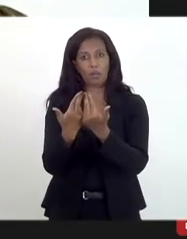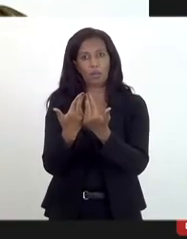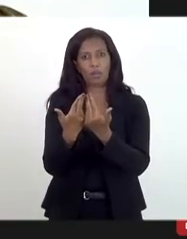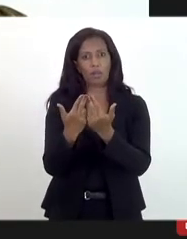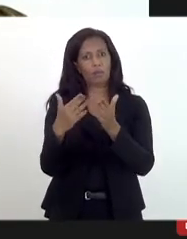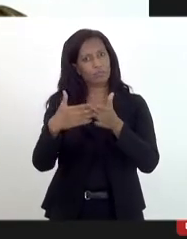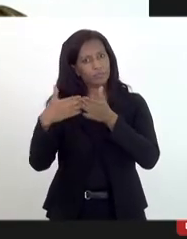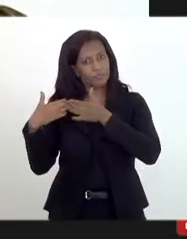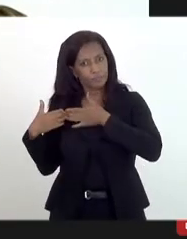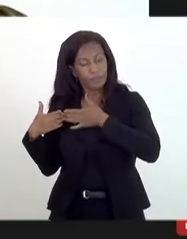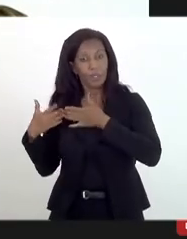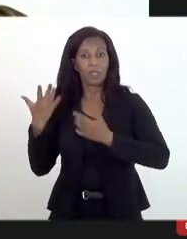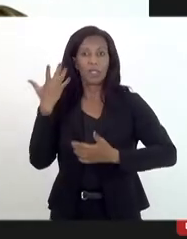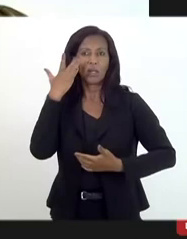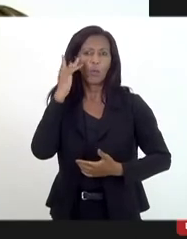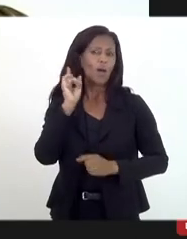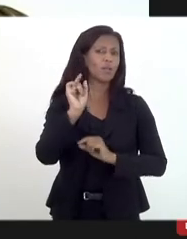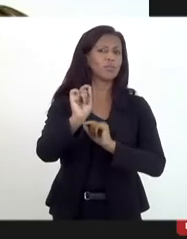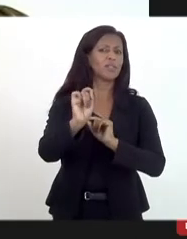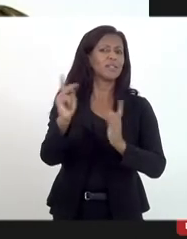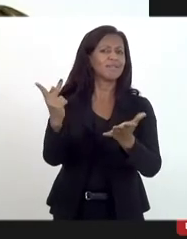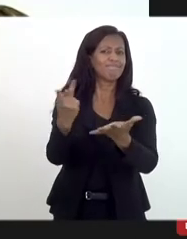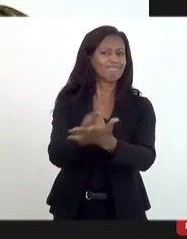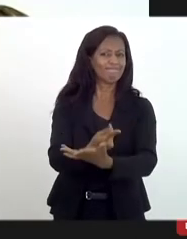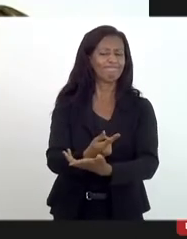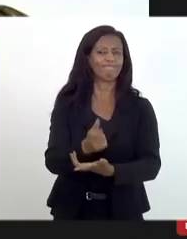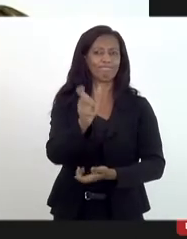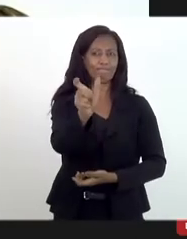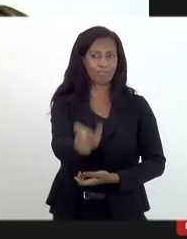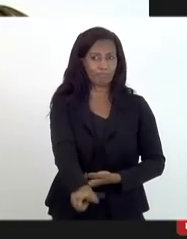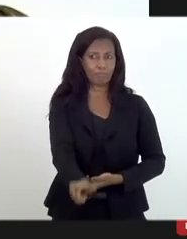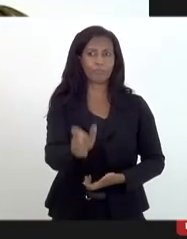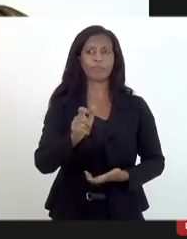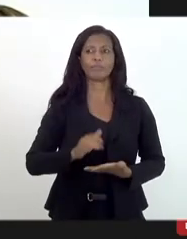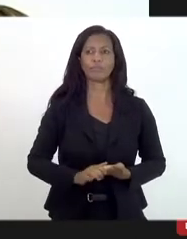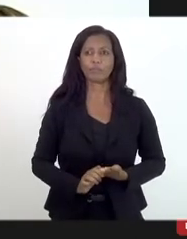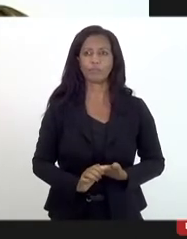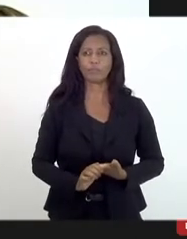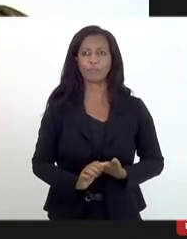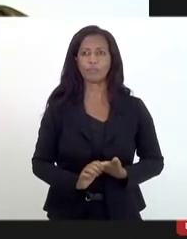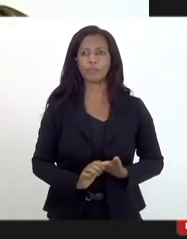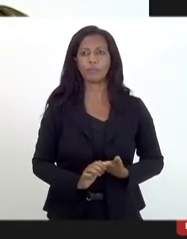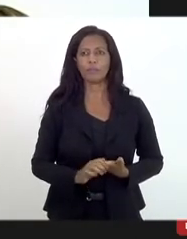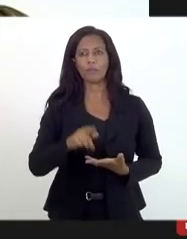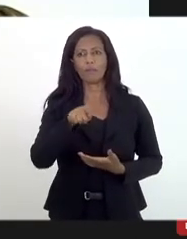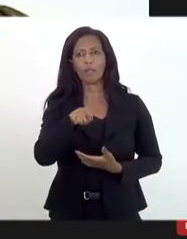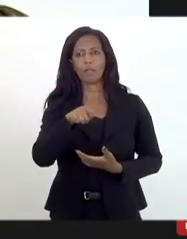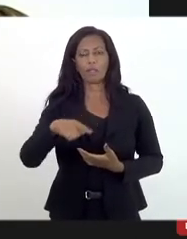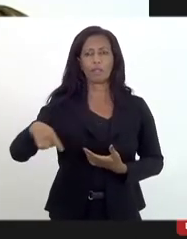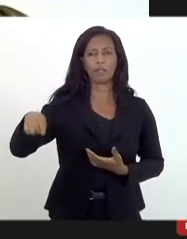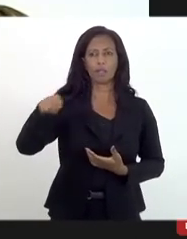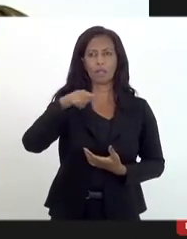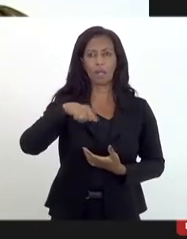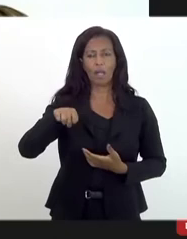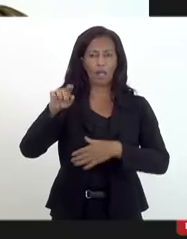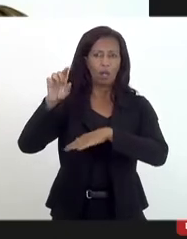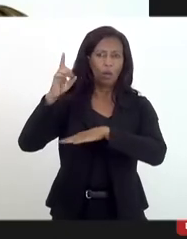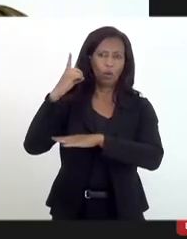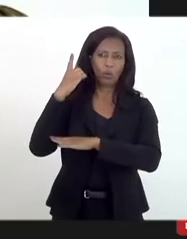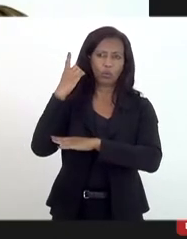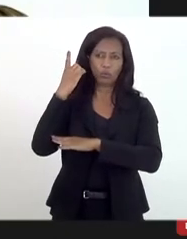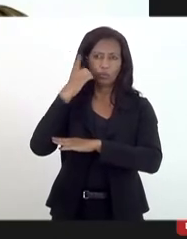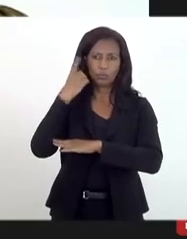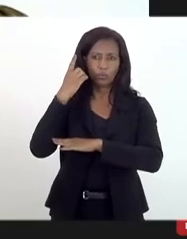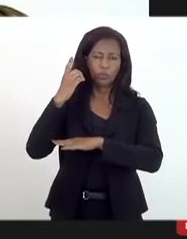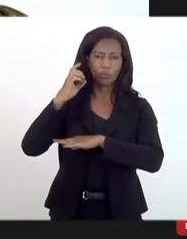E acho que esse fato, não porque esse fato afeta a um deputado estadual, absolutamente,